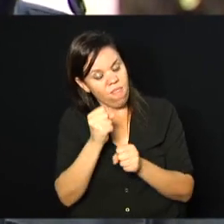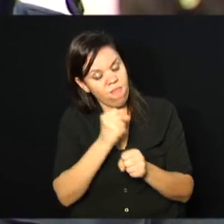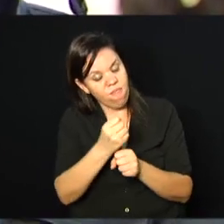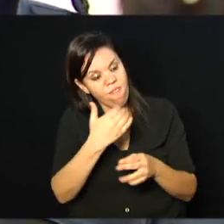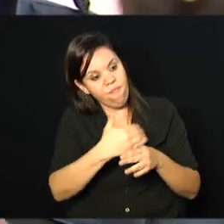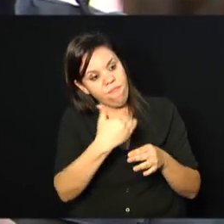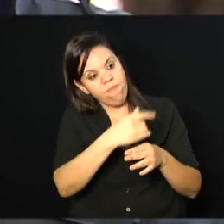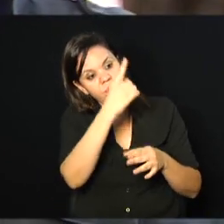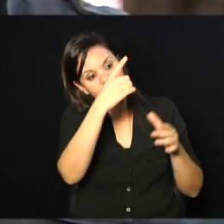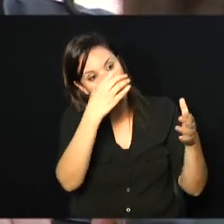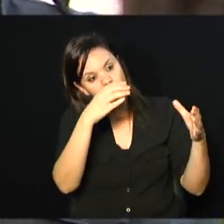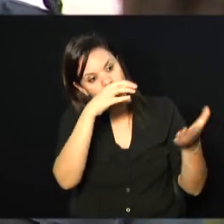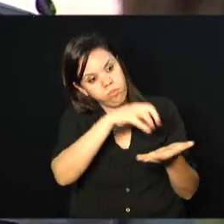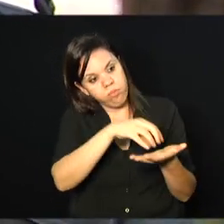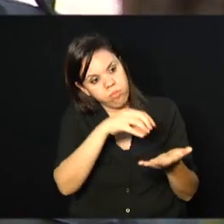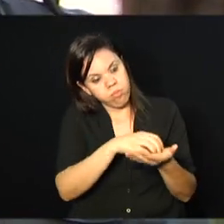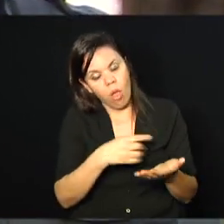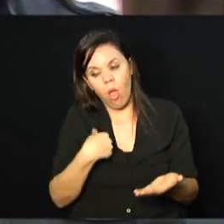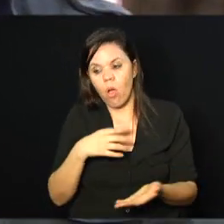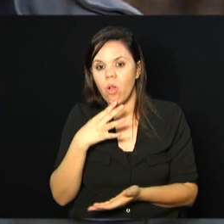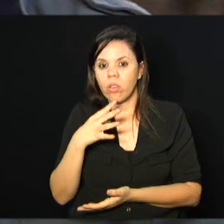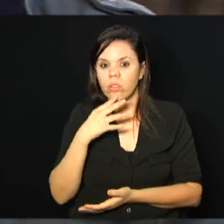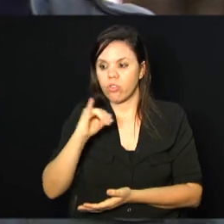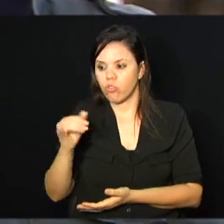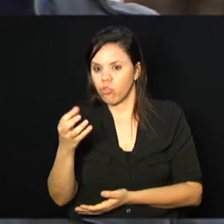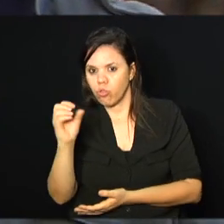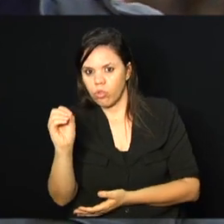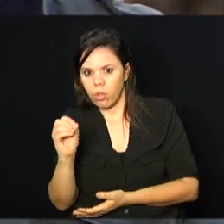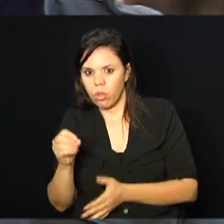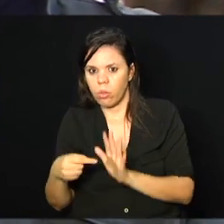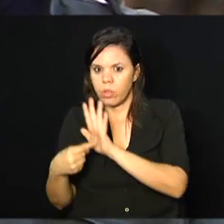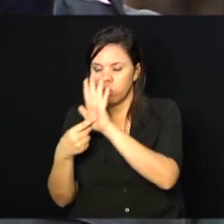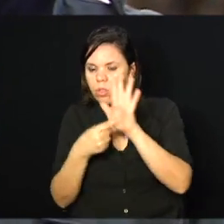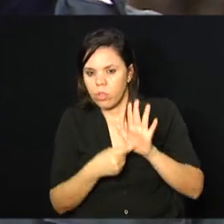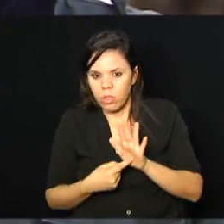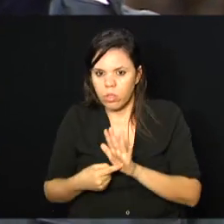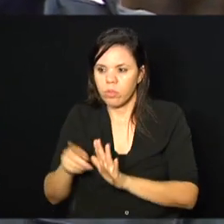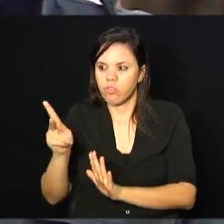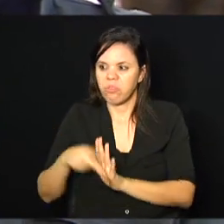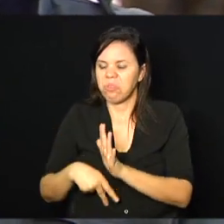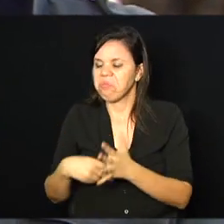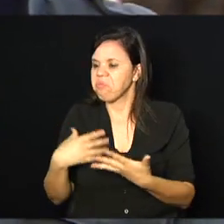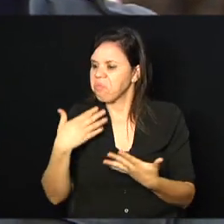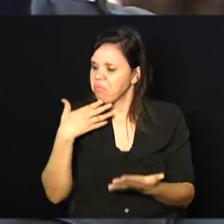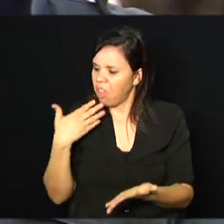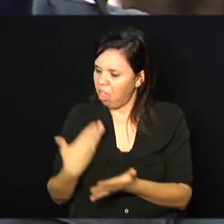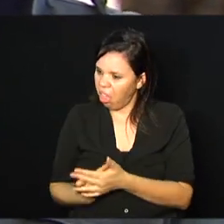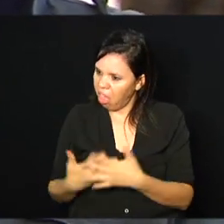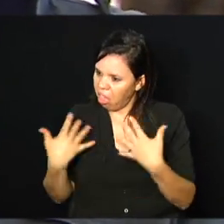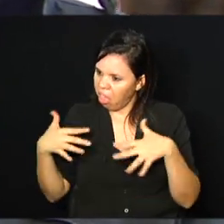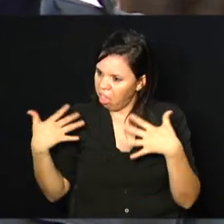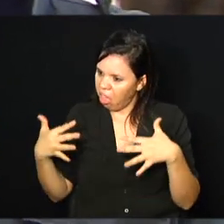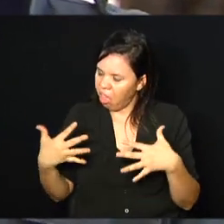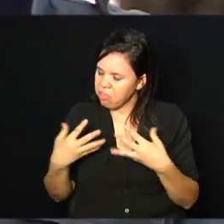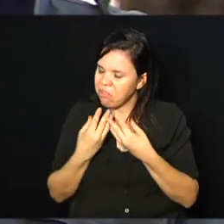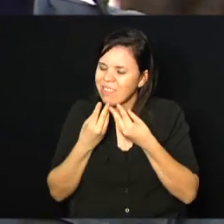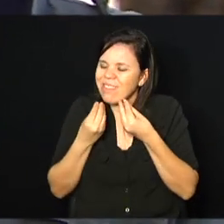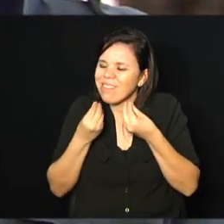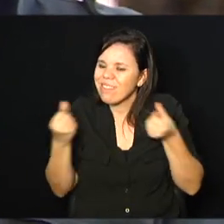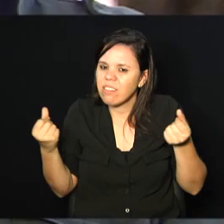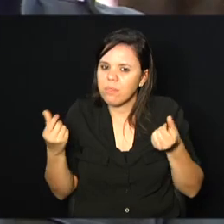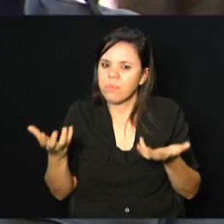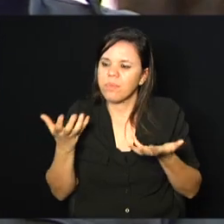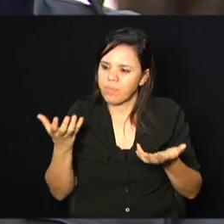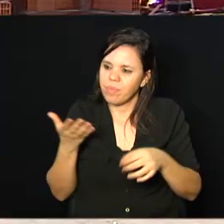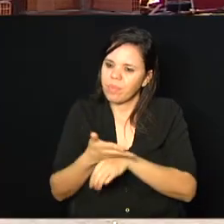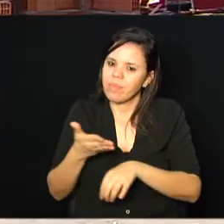foi dessa maneira que eu conheci o João e ele apresentou o projeto. fiquei encantada com o projeto. Isso me sensibilizou e aí eu